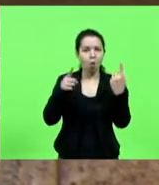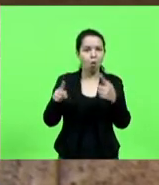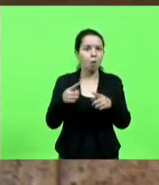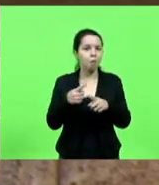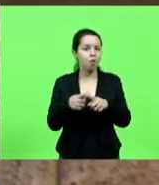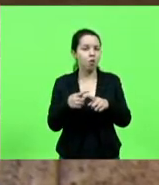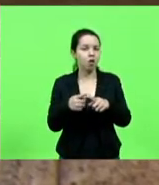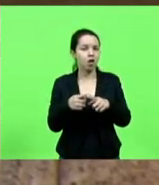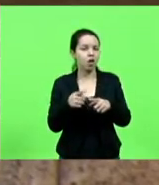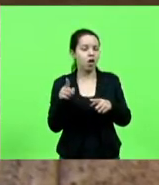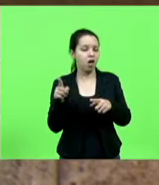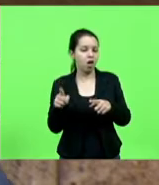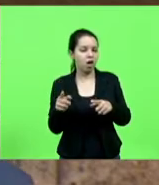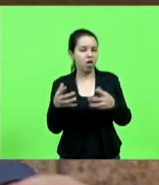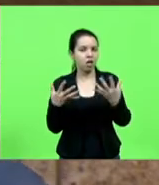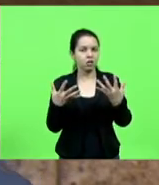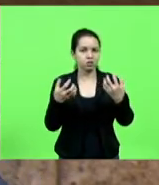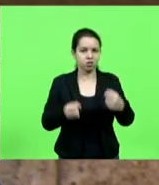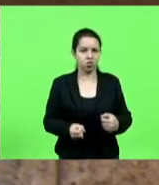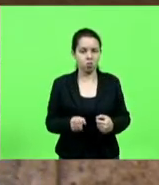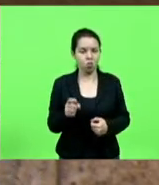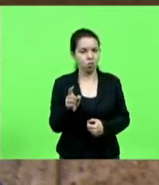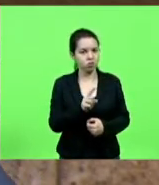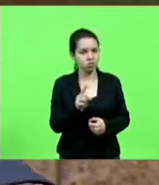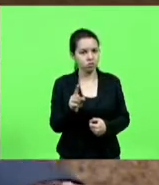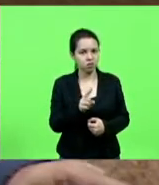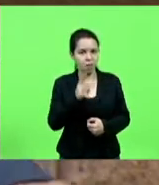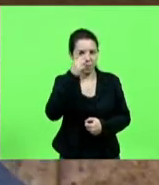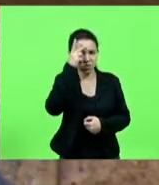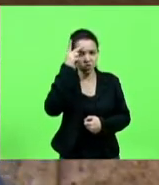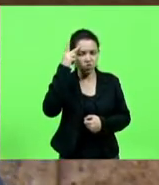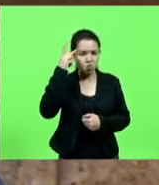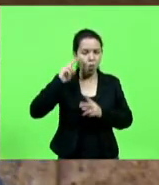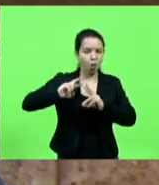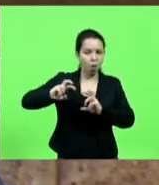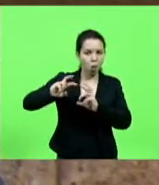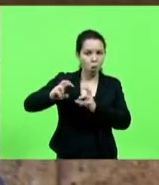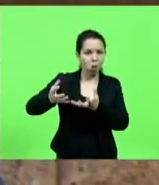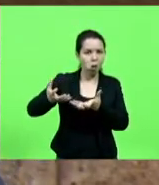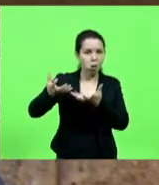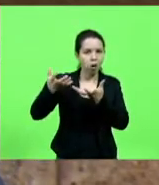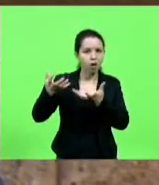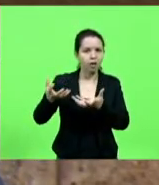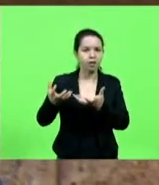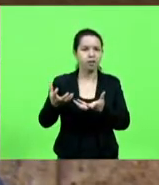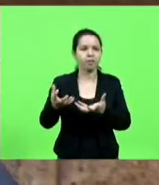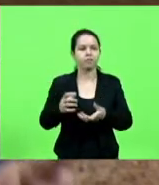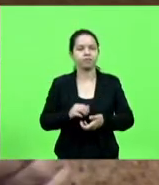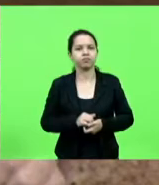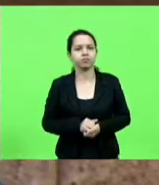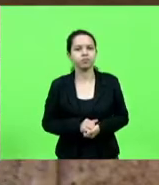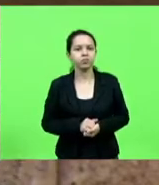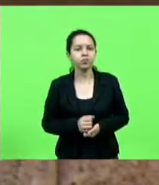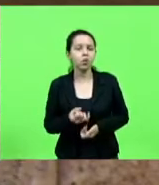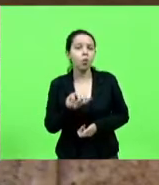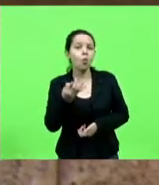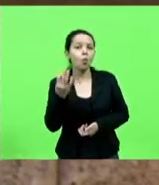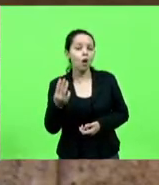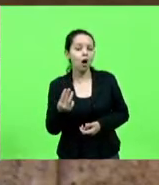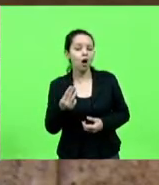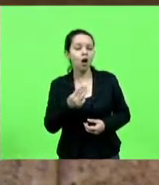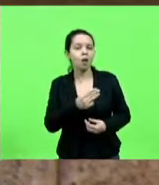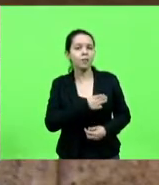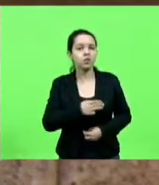não cedeu aqueles chacais, carniceiros que estão ali buscando somente isso, quantos ministérios nós teremos.